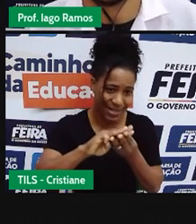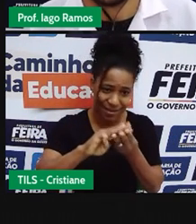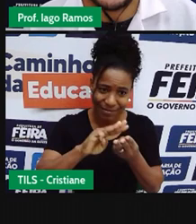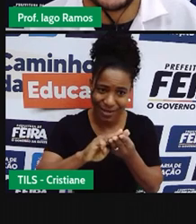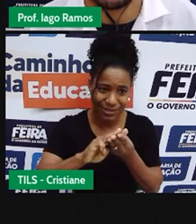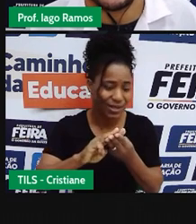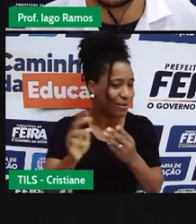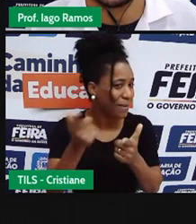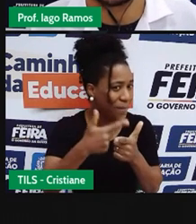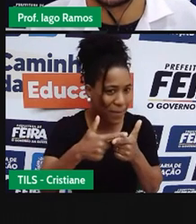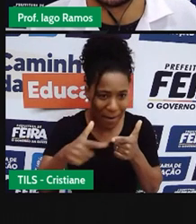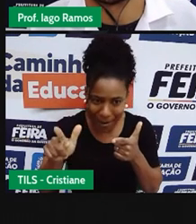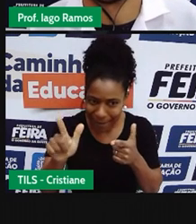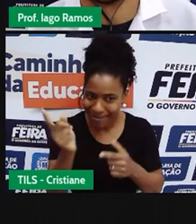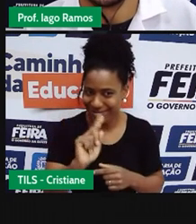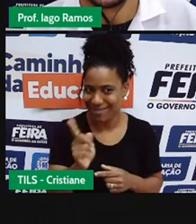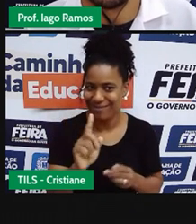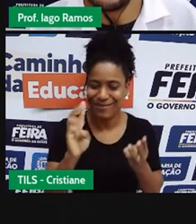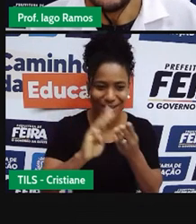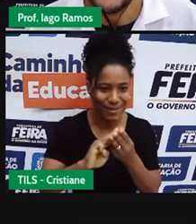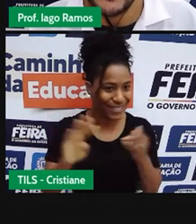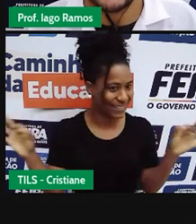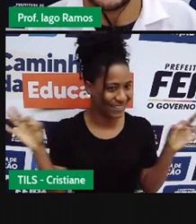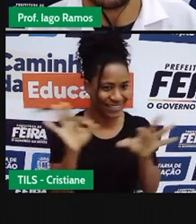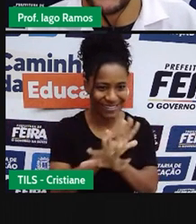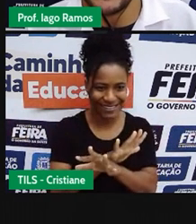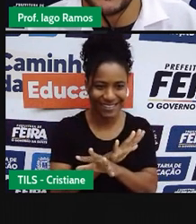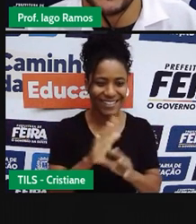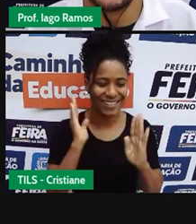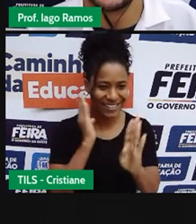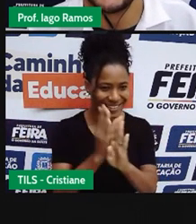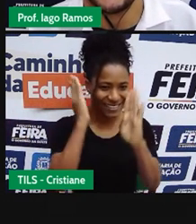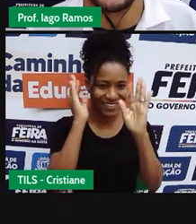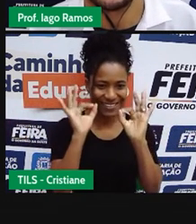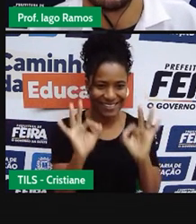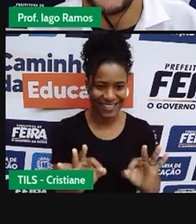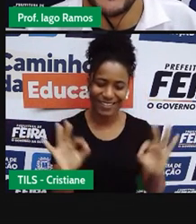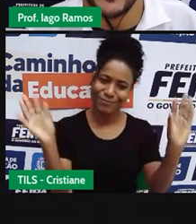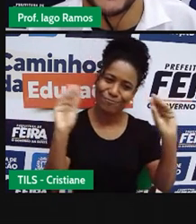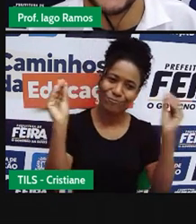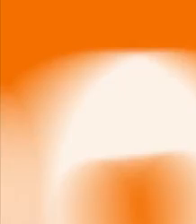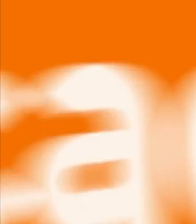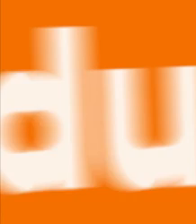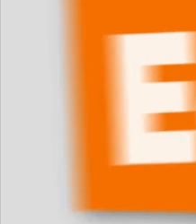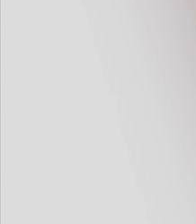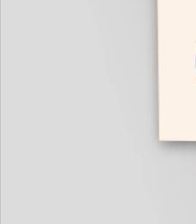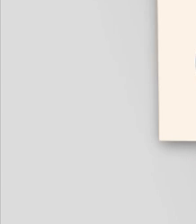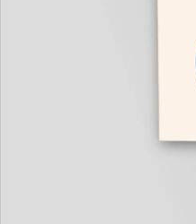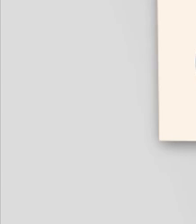problema, matemática é solução, tá bom? Até a próxima, um cheiro, bye bye.